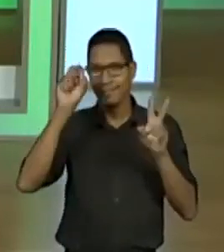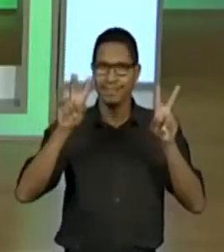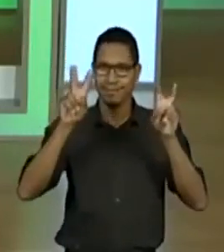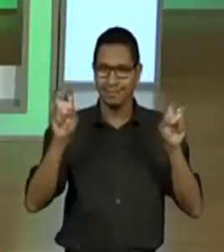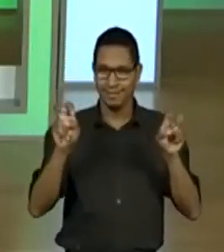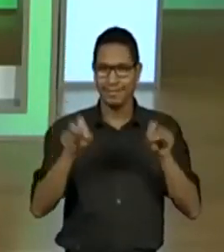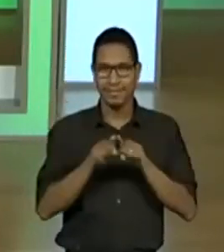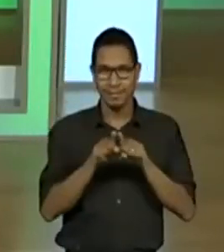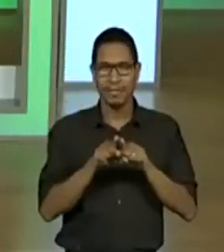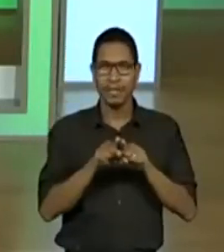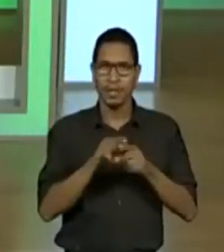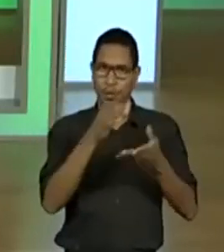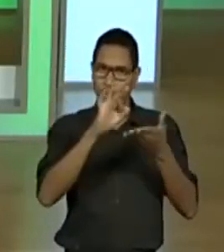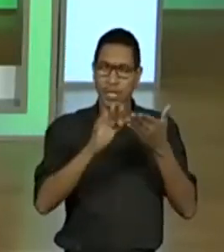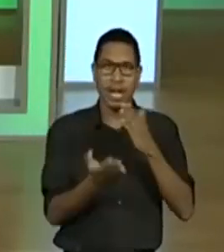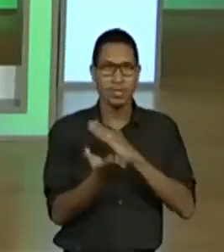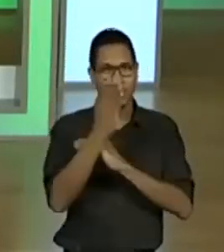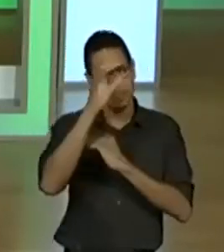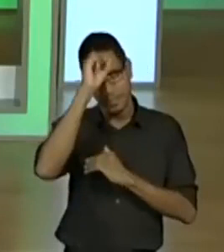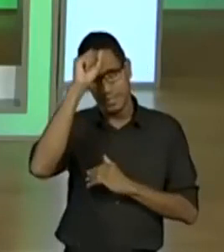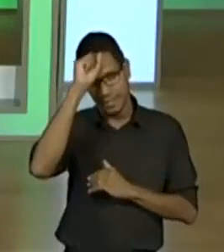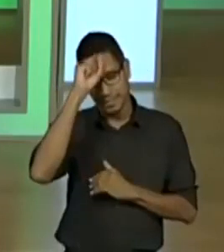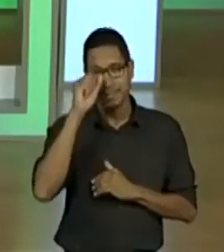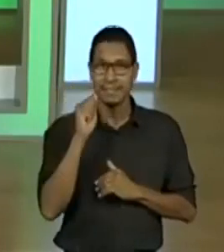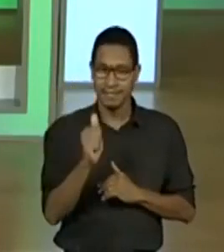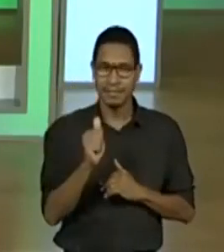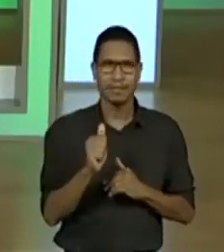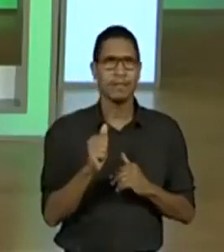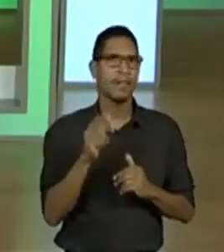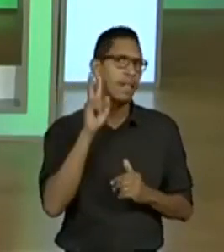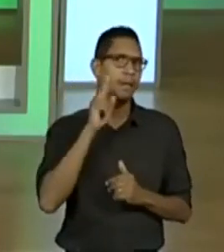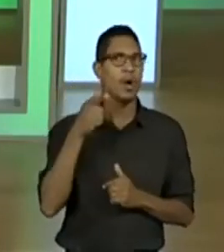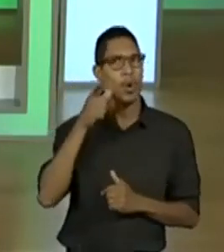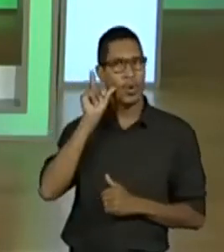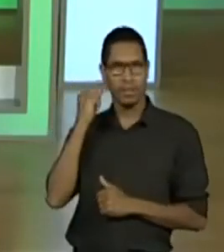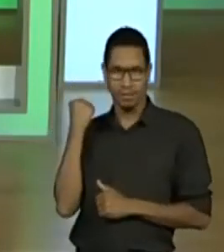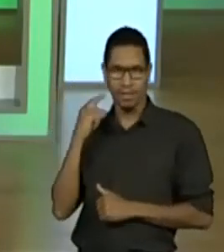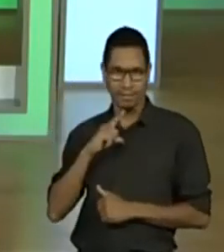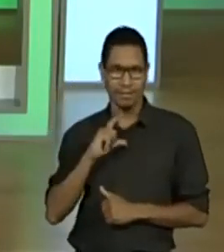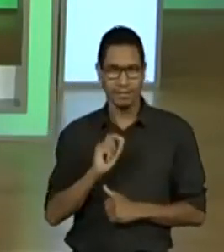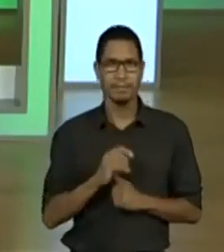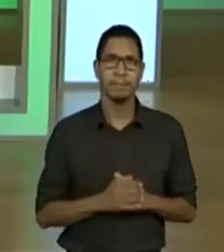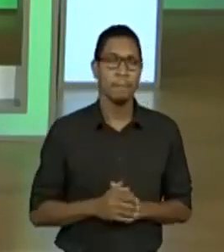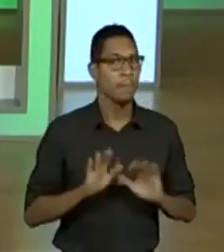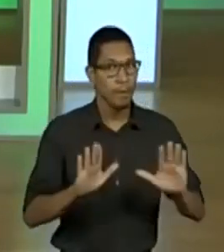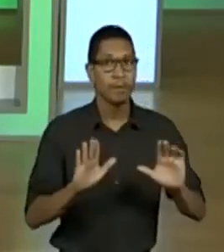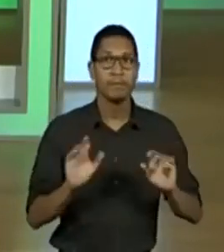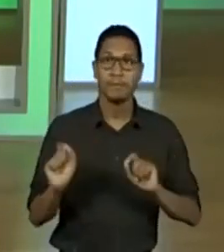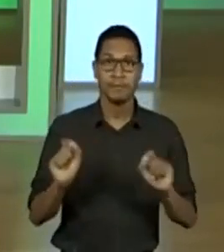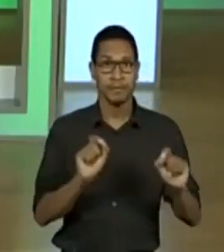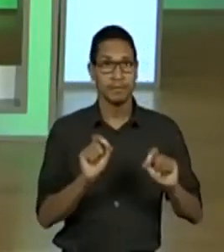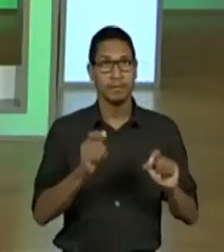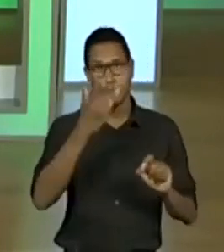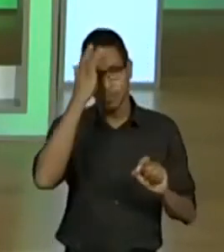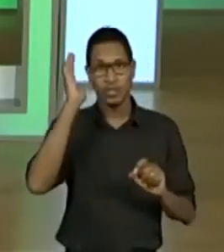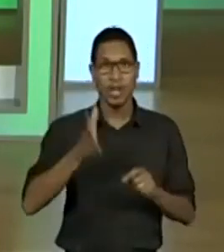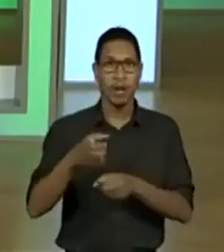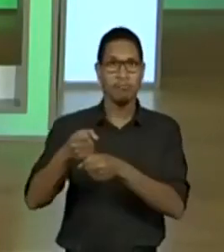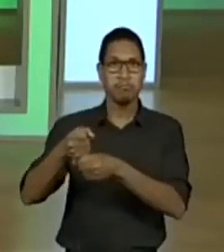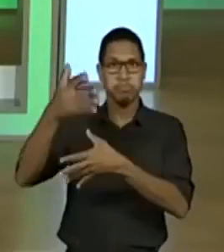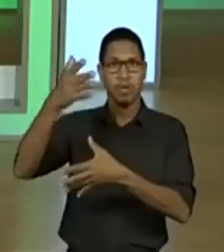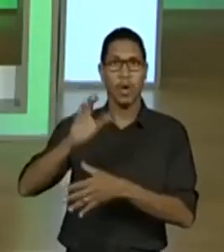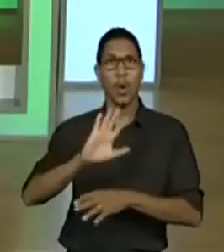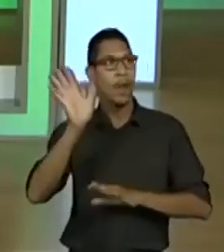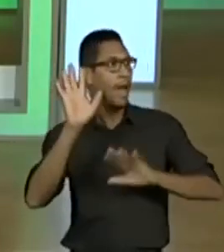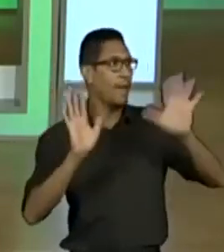ou seja, é continuação do que começamos ontem. Ó, tem um pessoal bacana, já todo mundo mandando um oi, olha,